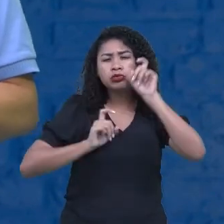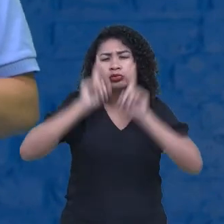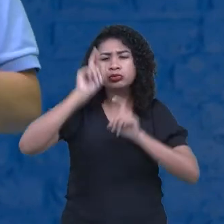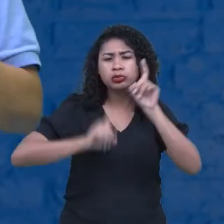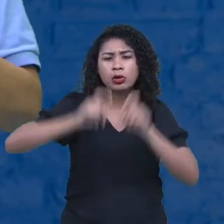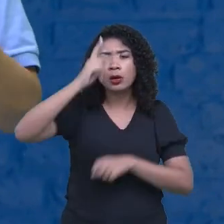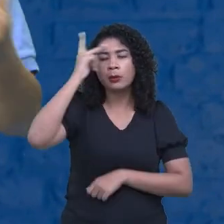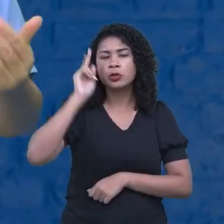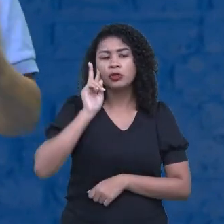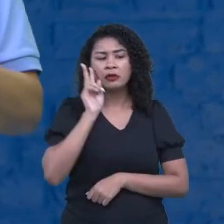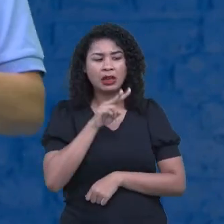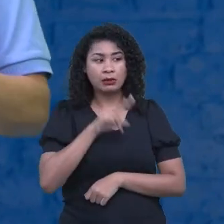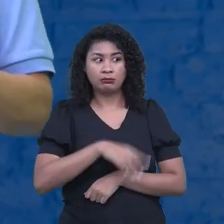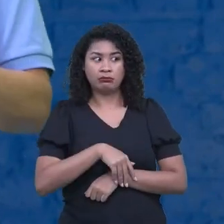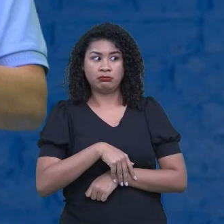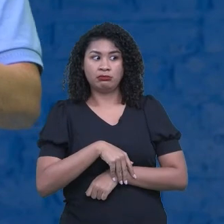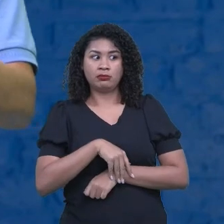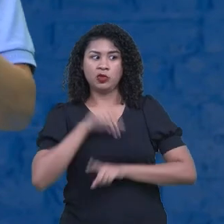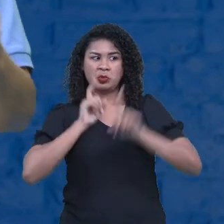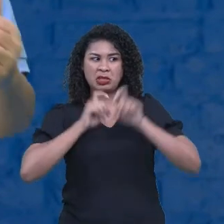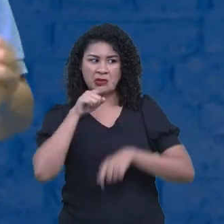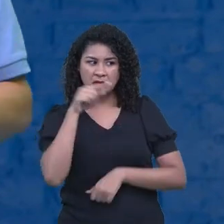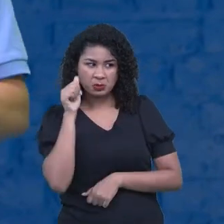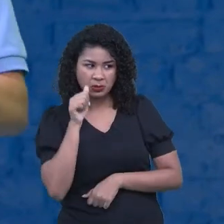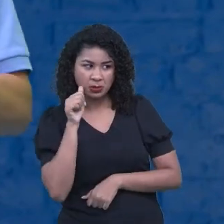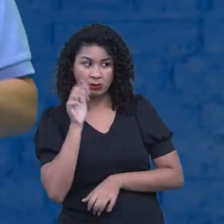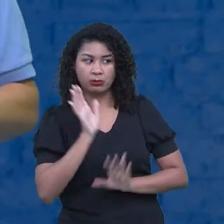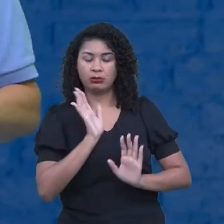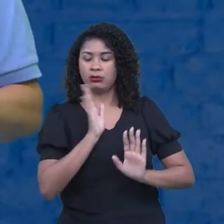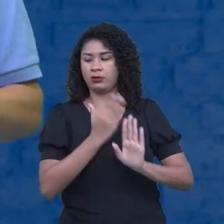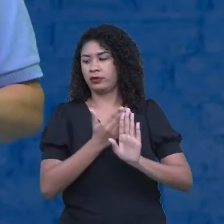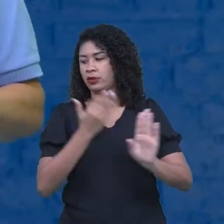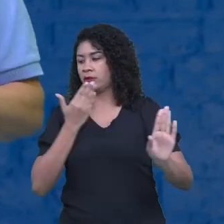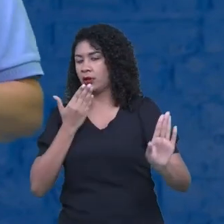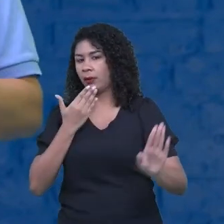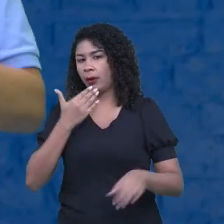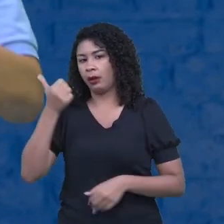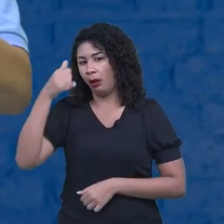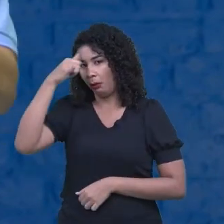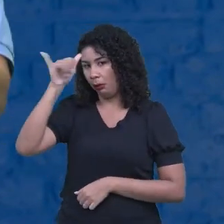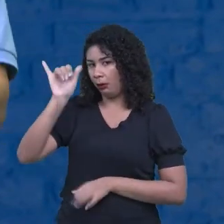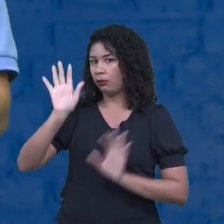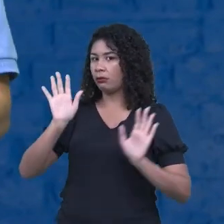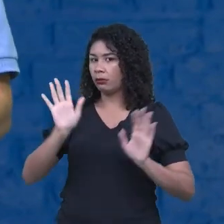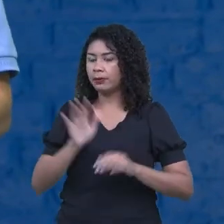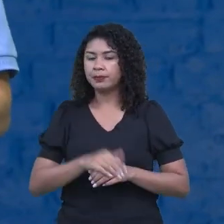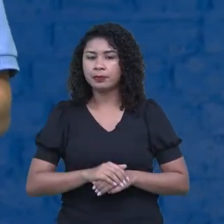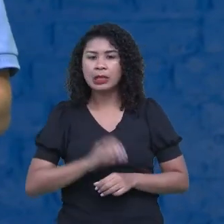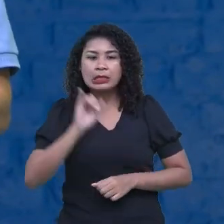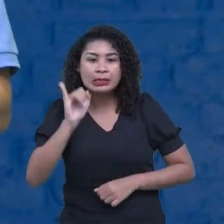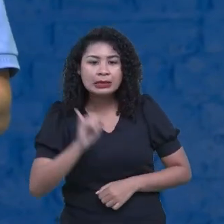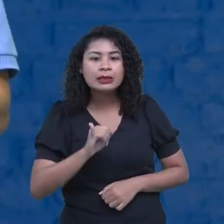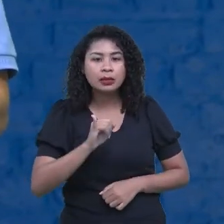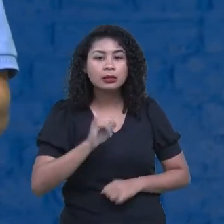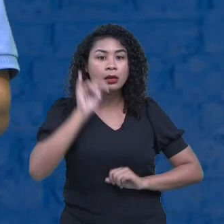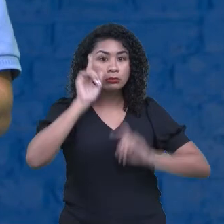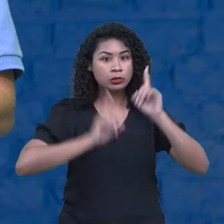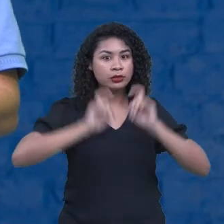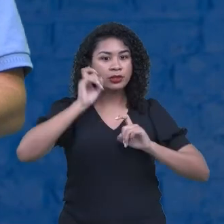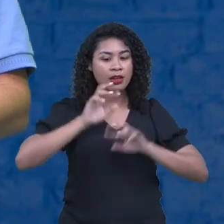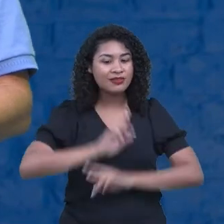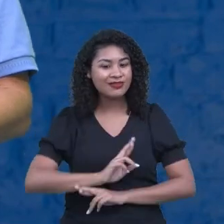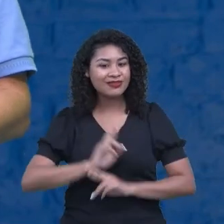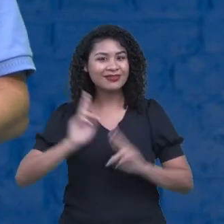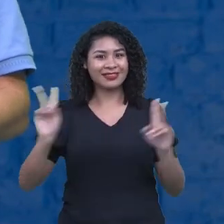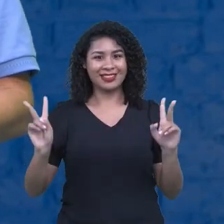pessoas. E se nós estamos abertos, se nós conseguimos olhar diferente, olhar de uma forma diferente, nós podemos